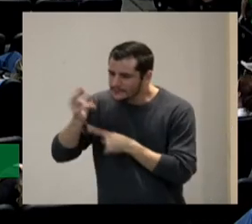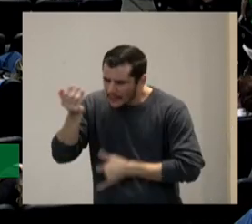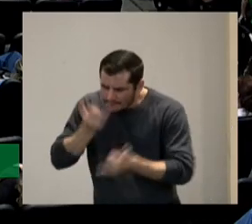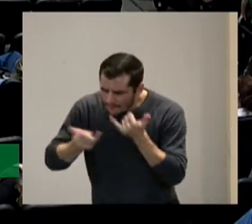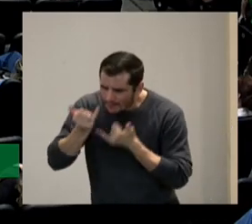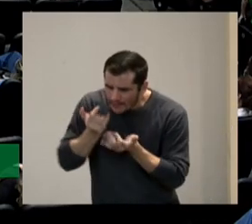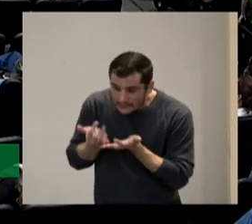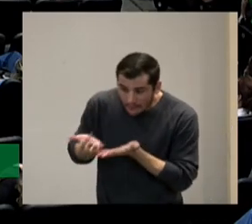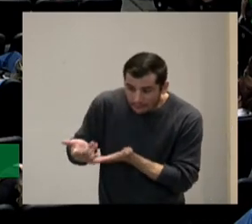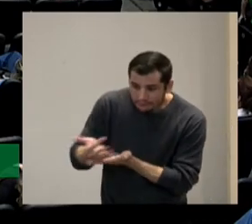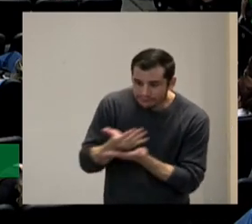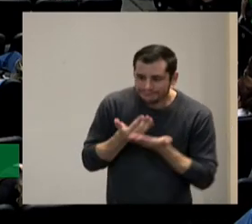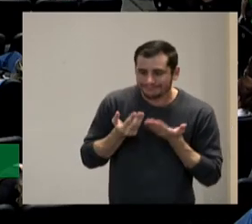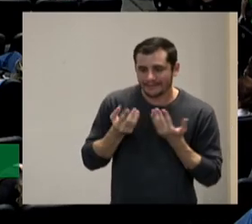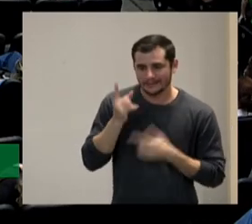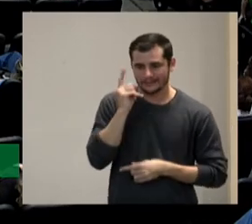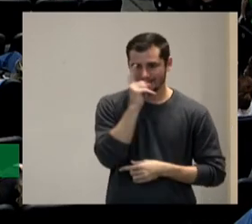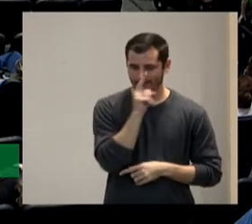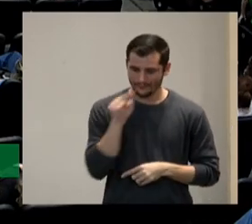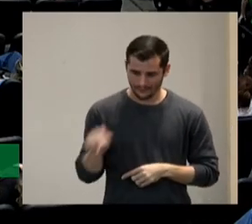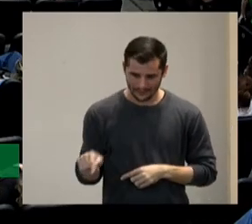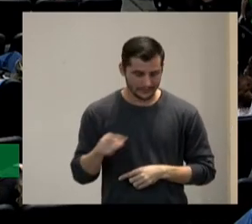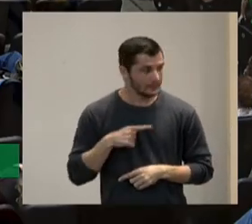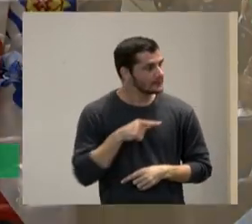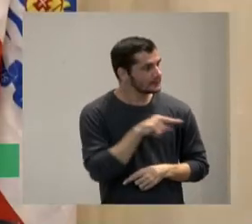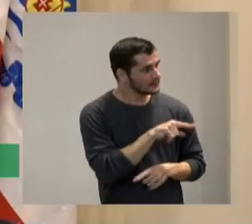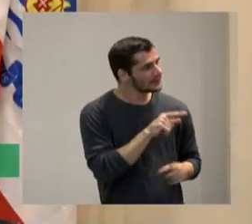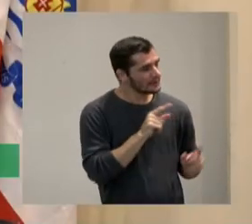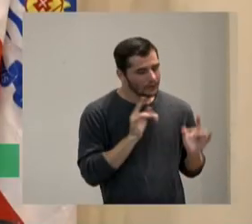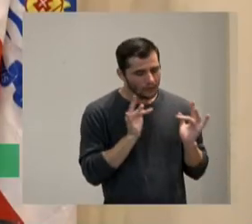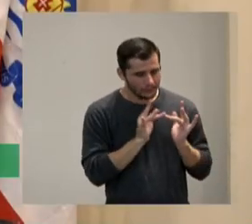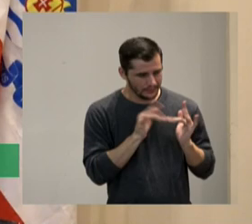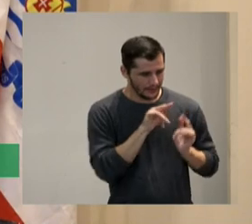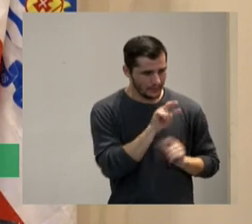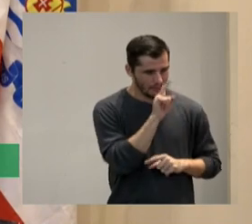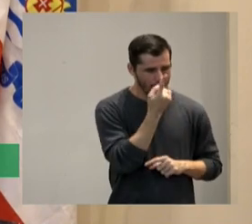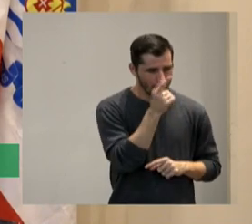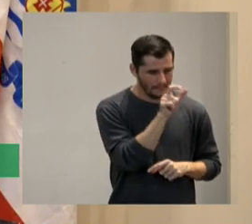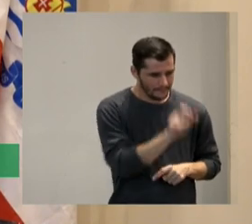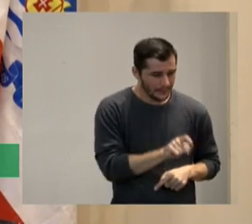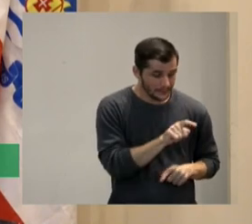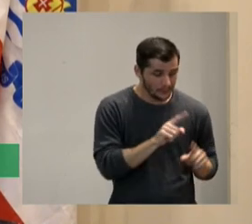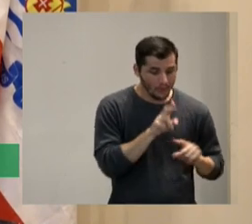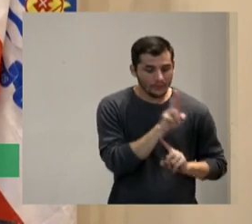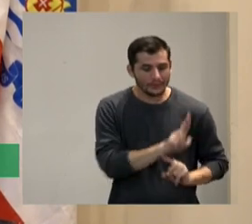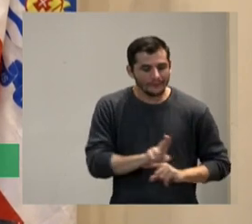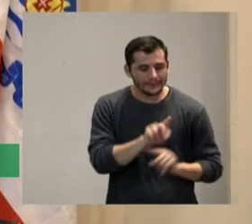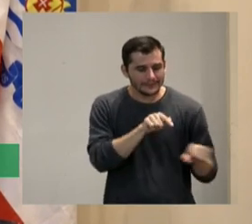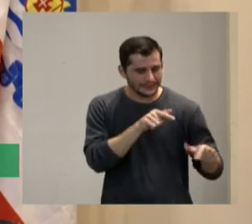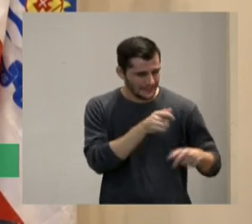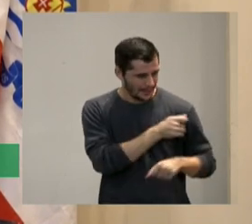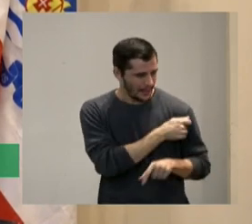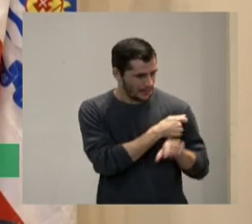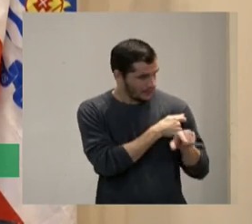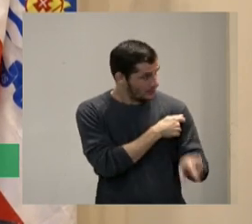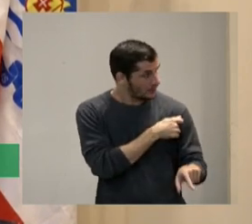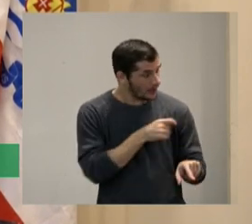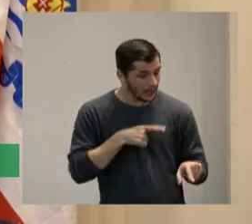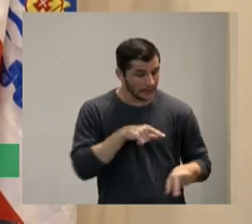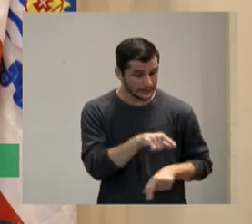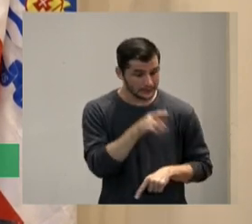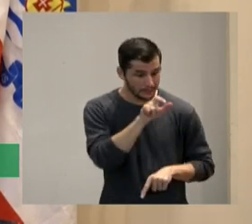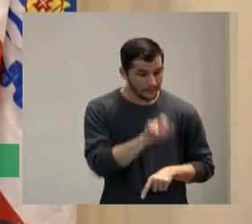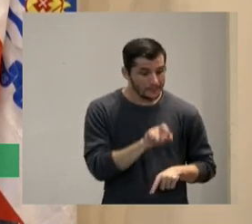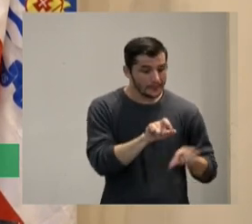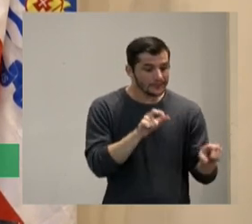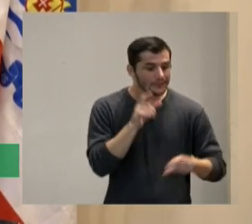eu consegui um contato numa universidade eu fui dar uma aula lá e por acaso tinha uma pessoa que ele tinha uma deficiência auditiva